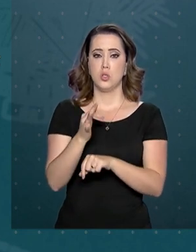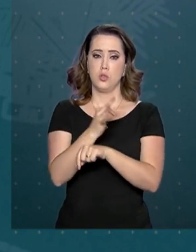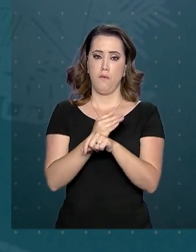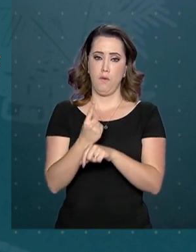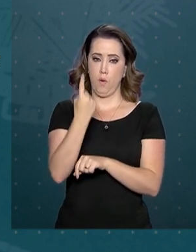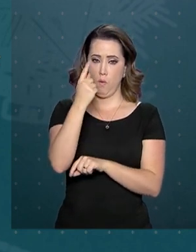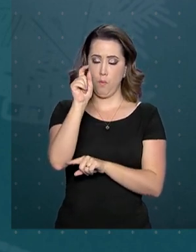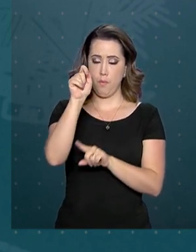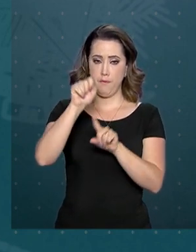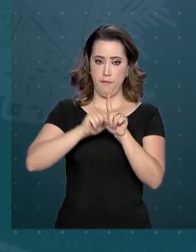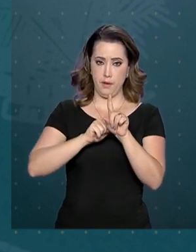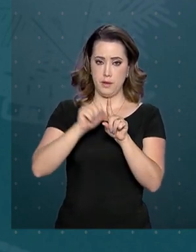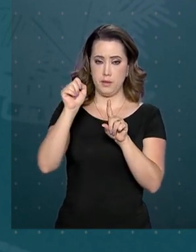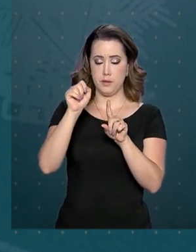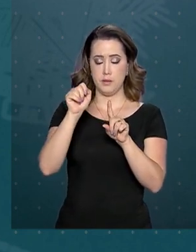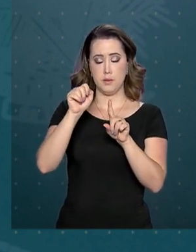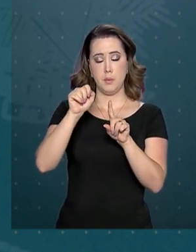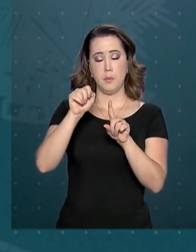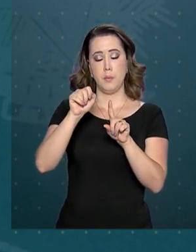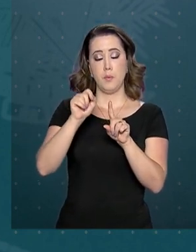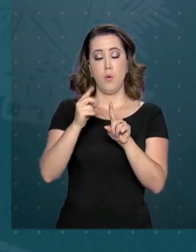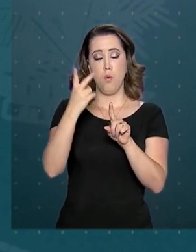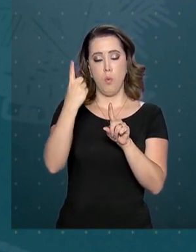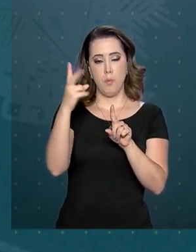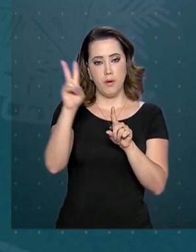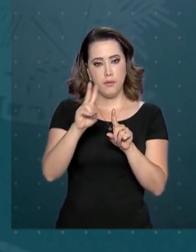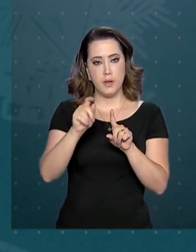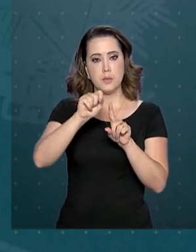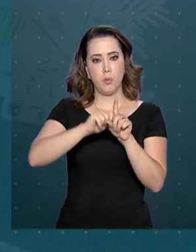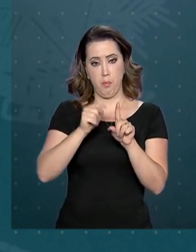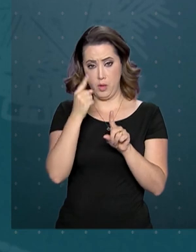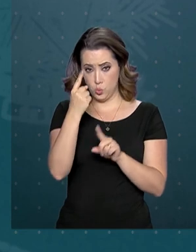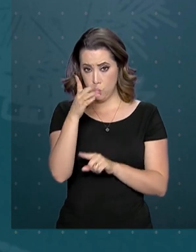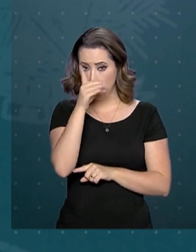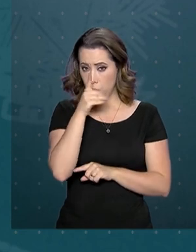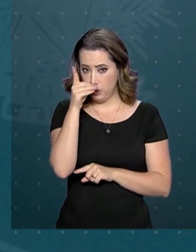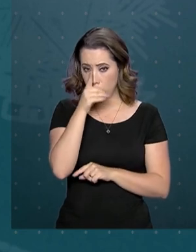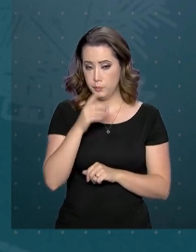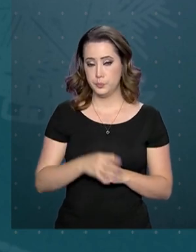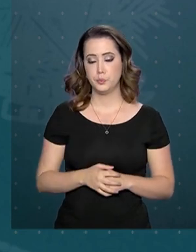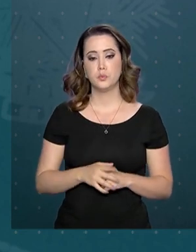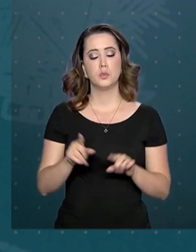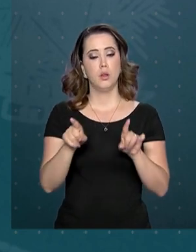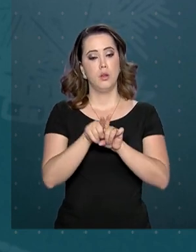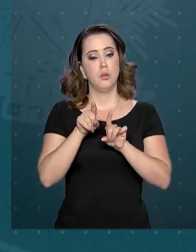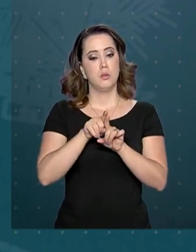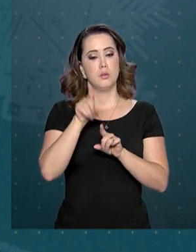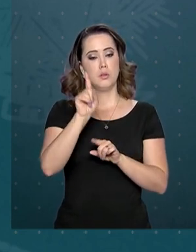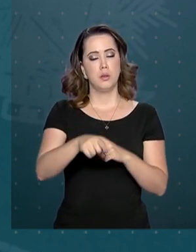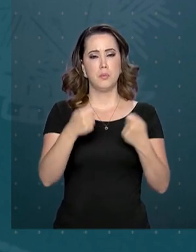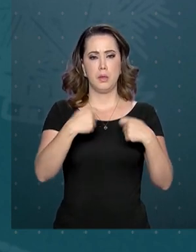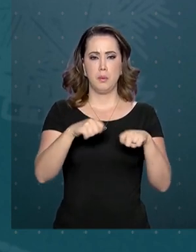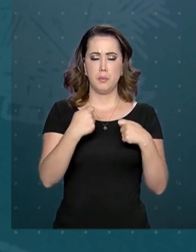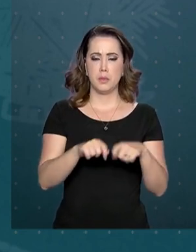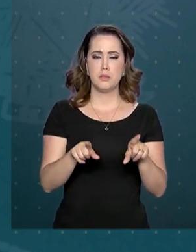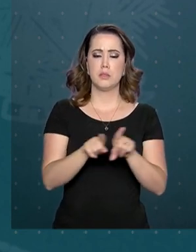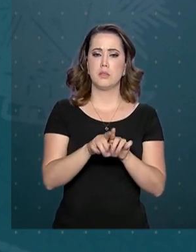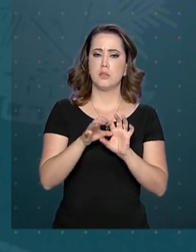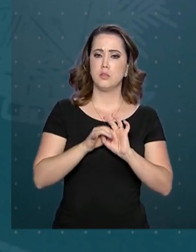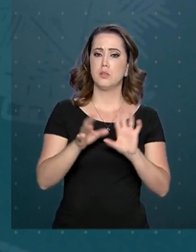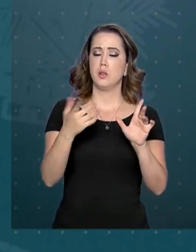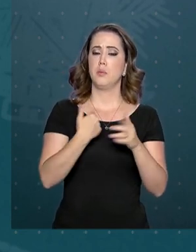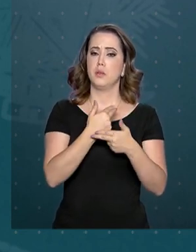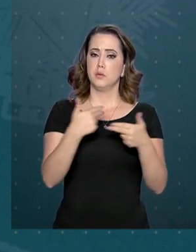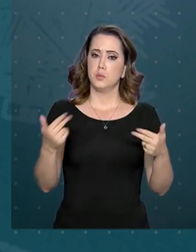domingo por mês. No âmbito administrativo, a lei passa a conceder a isenção de exigência de alvarás e autorizações para